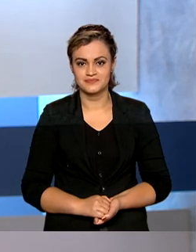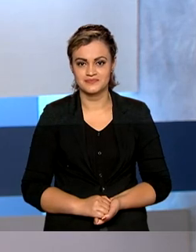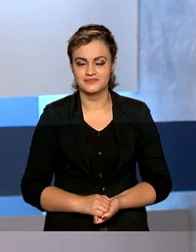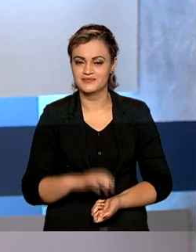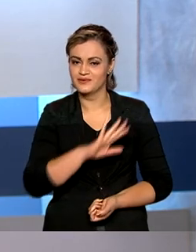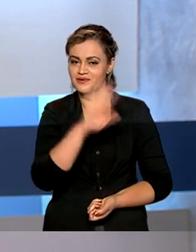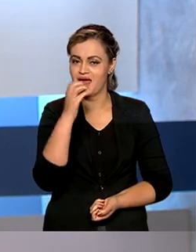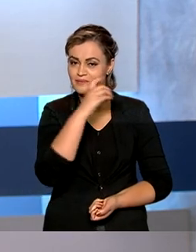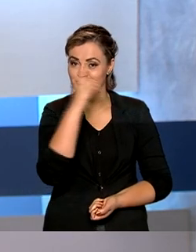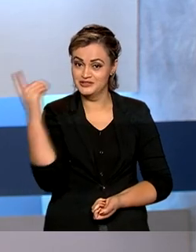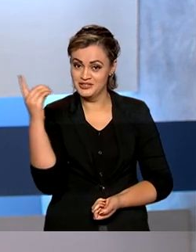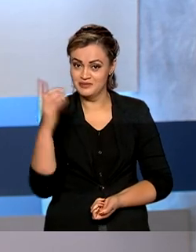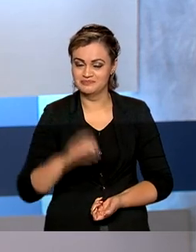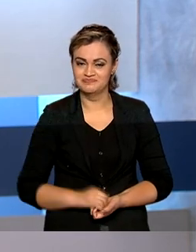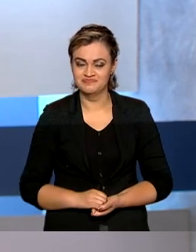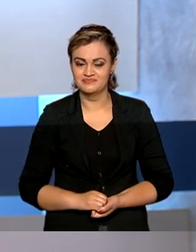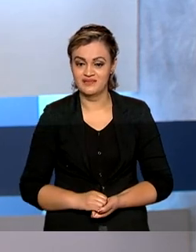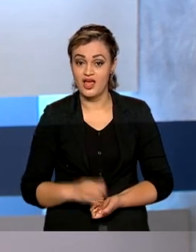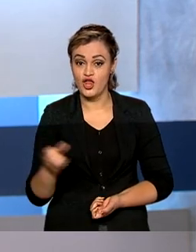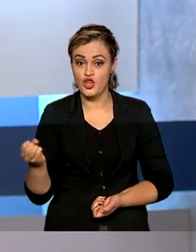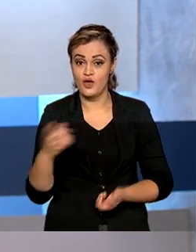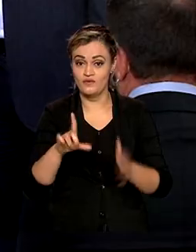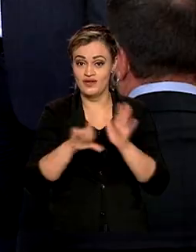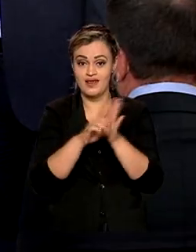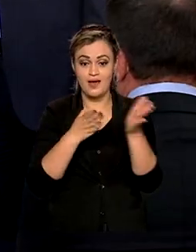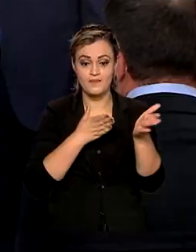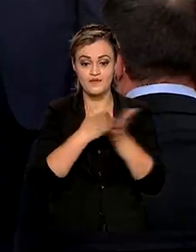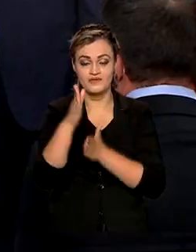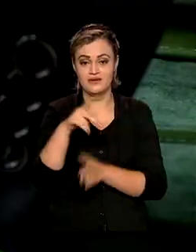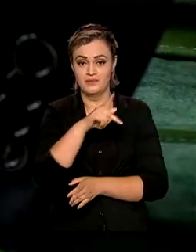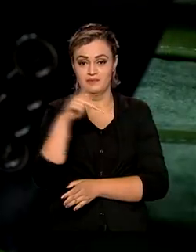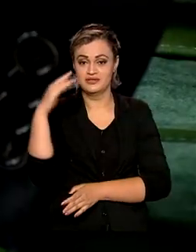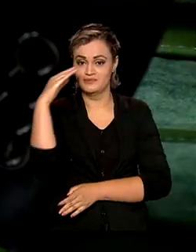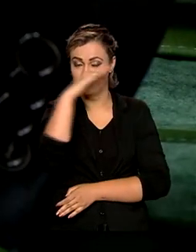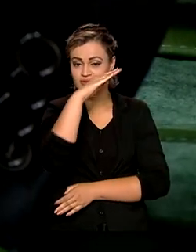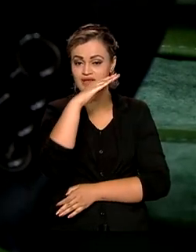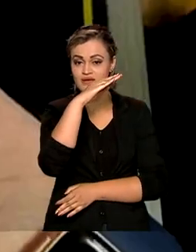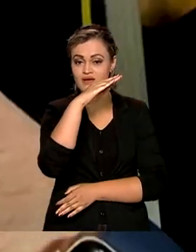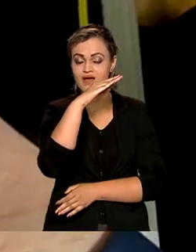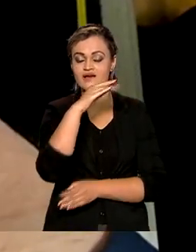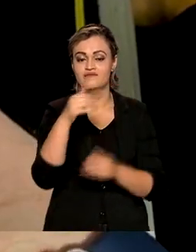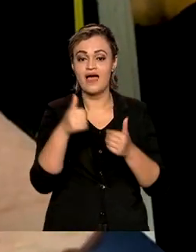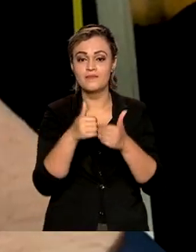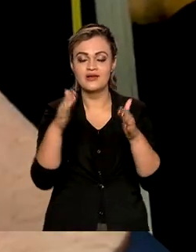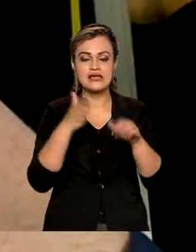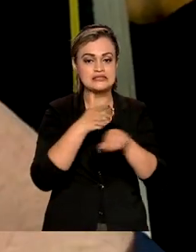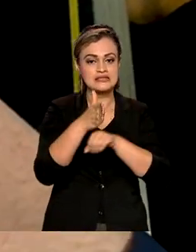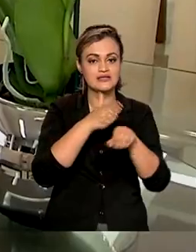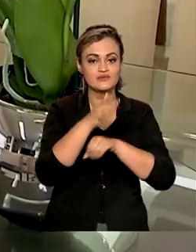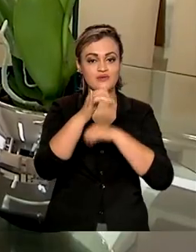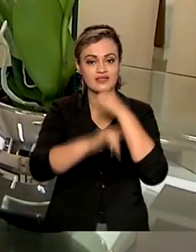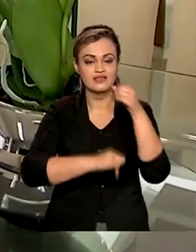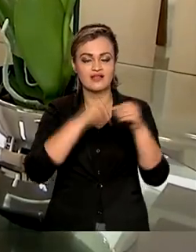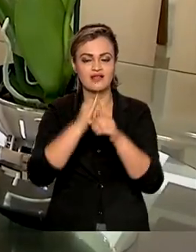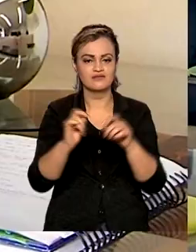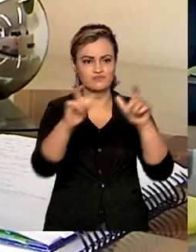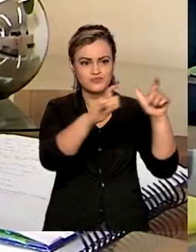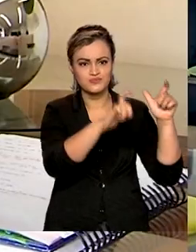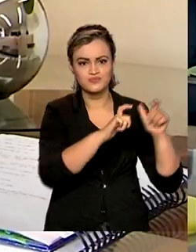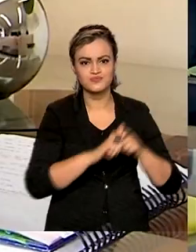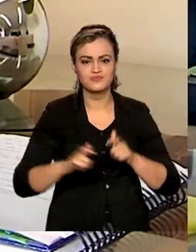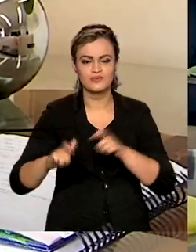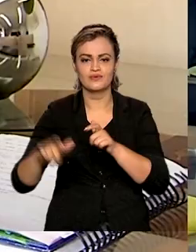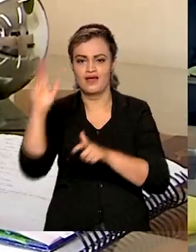Olá, bom dia! Uma nova lei sancionada pelo presidente Jair Bolsonaro vai ampliar o acesso e levar internet para